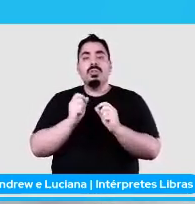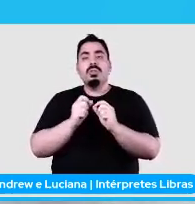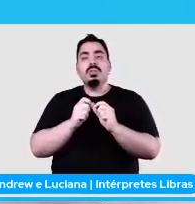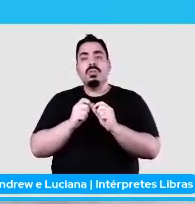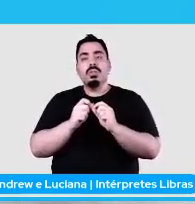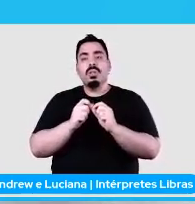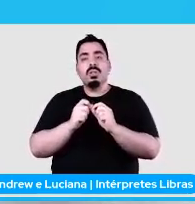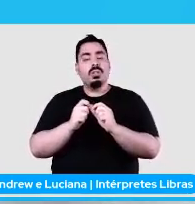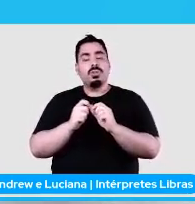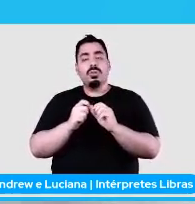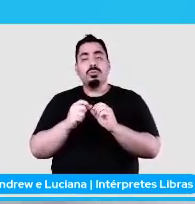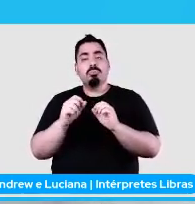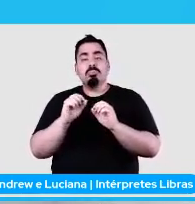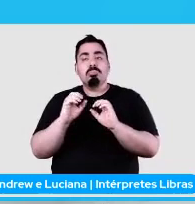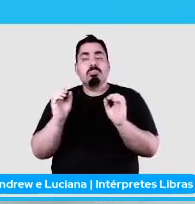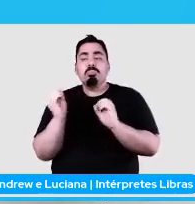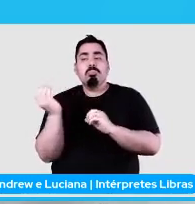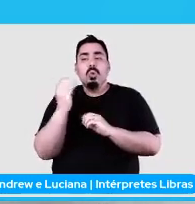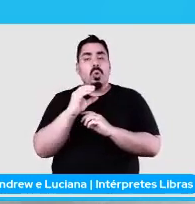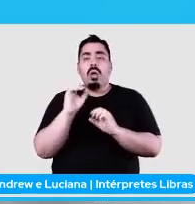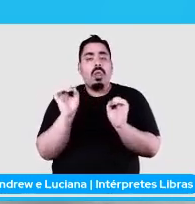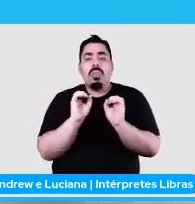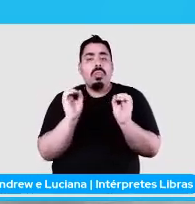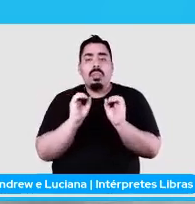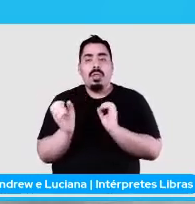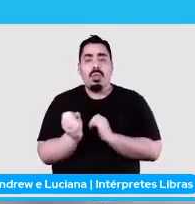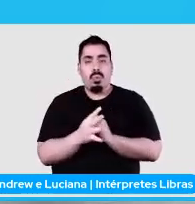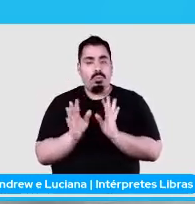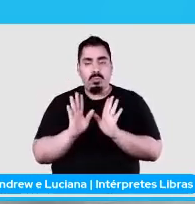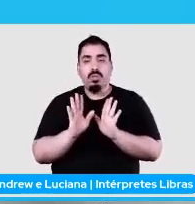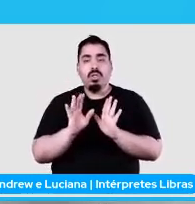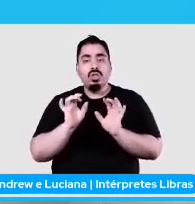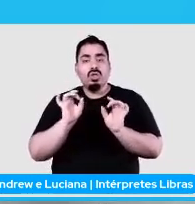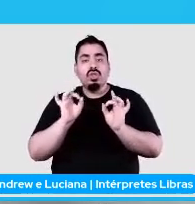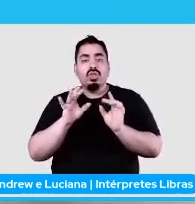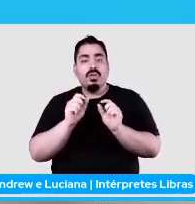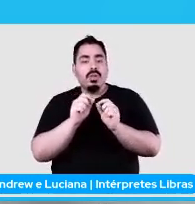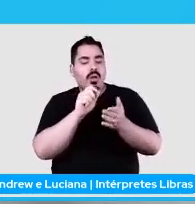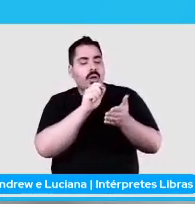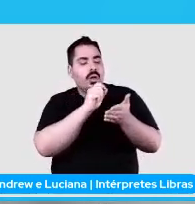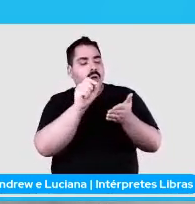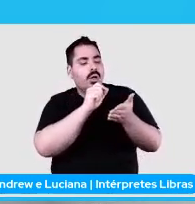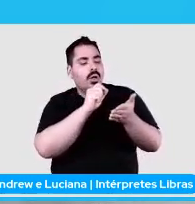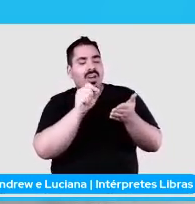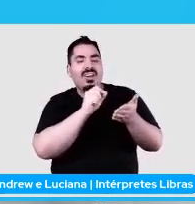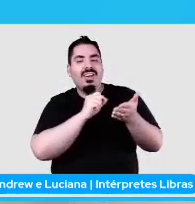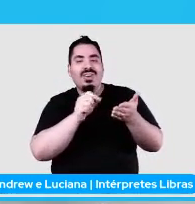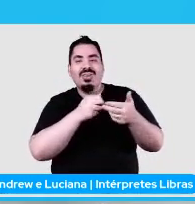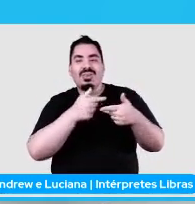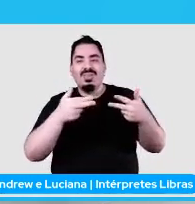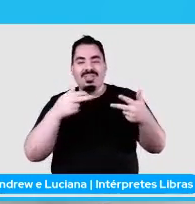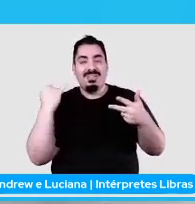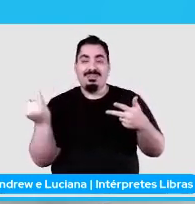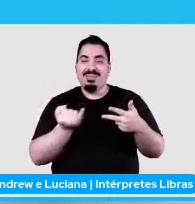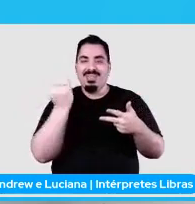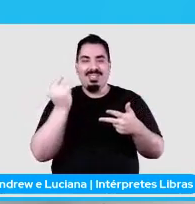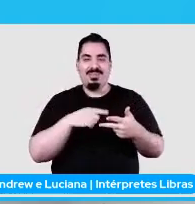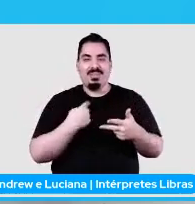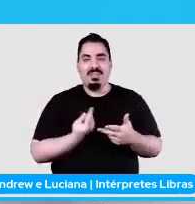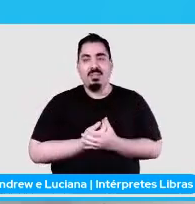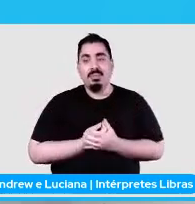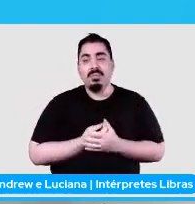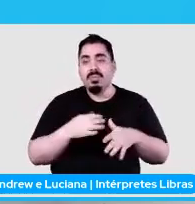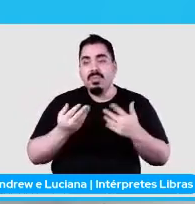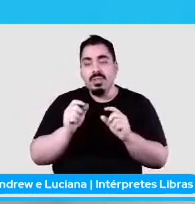A gente só vai sublinhar lá o que é importante para mim, né? O que é importante para nós. E aí essa parte de sumarização abstrata